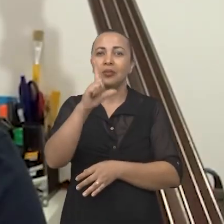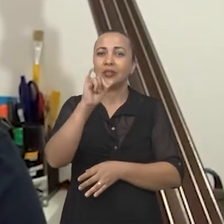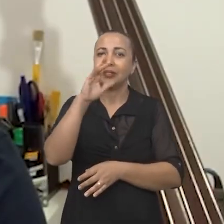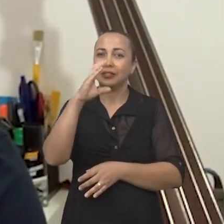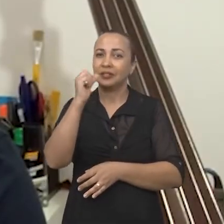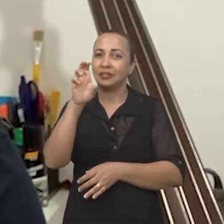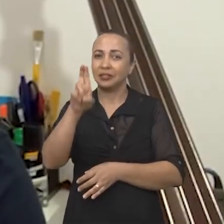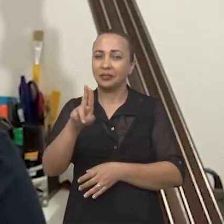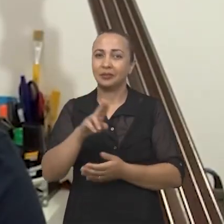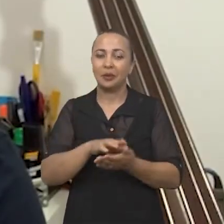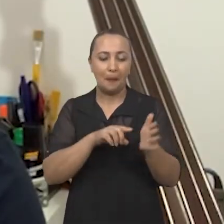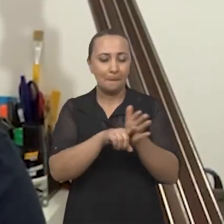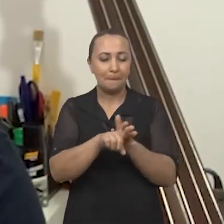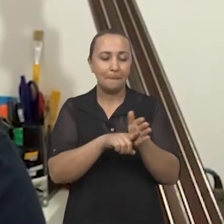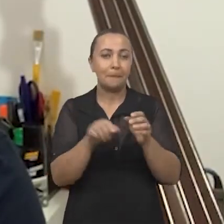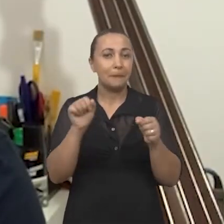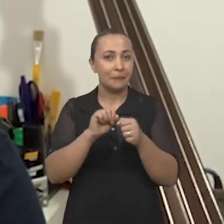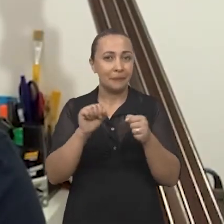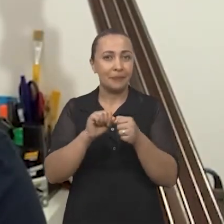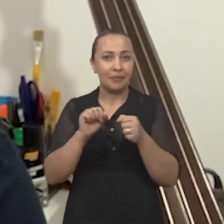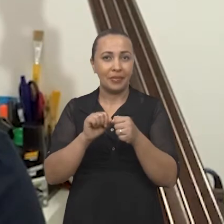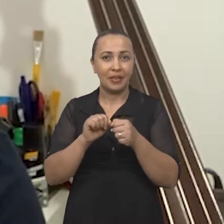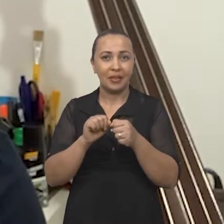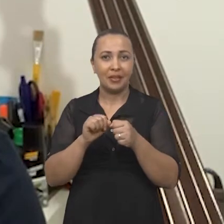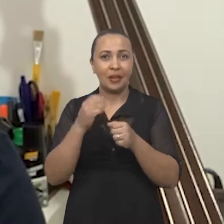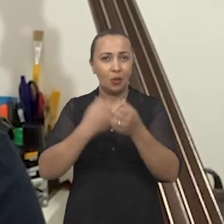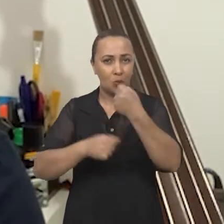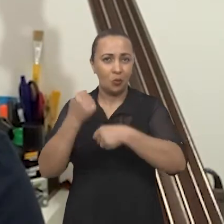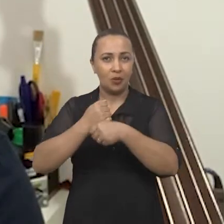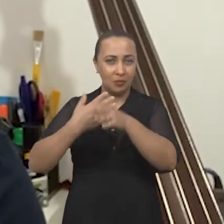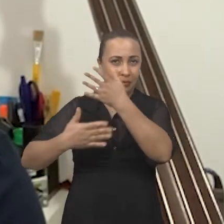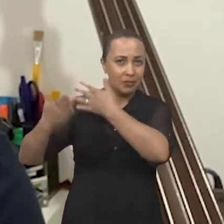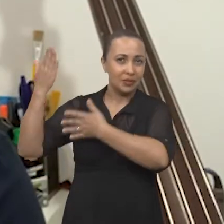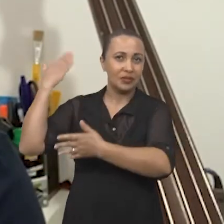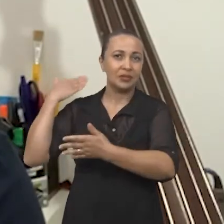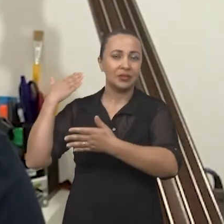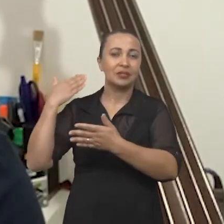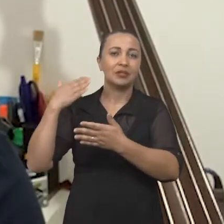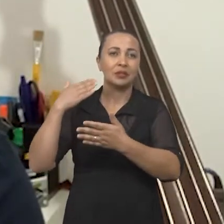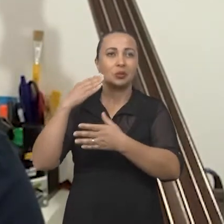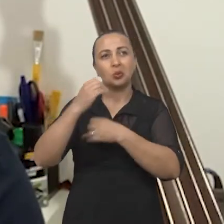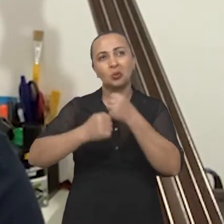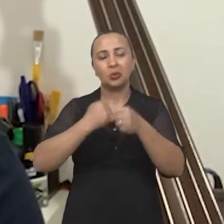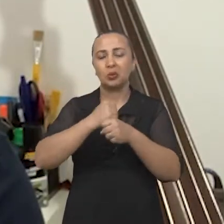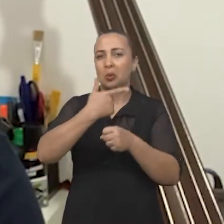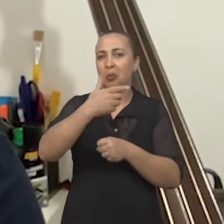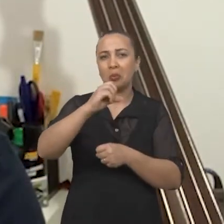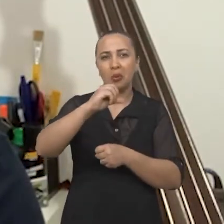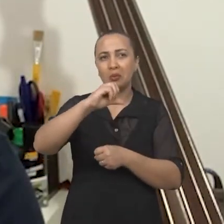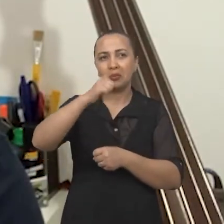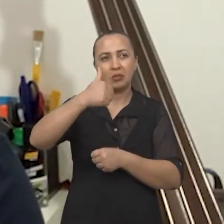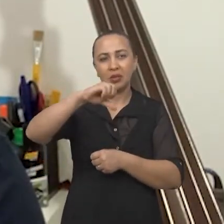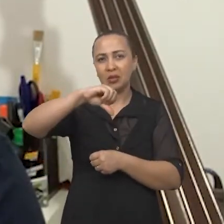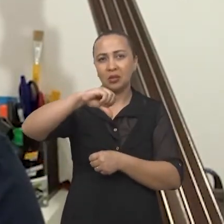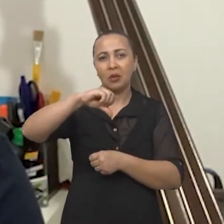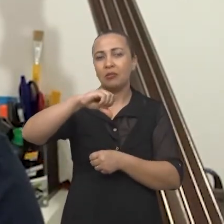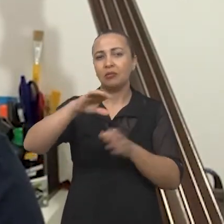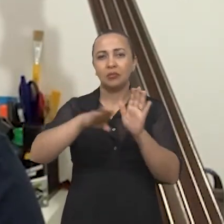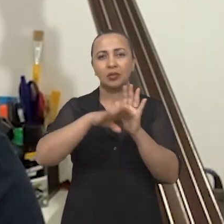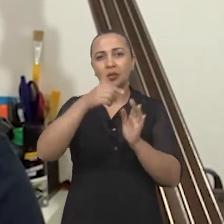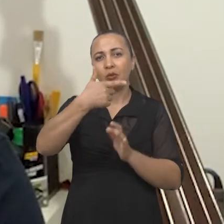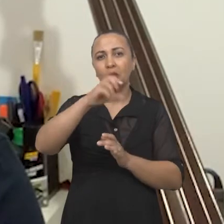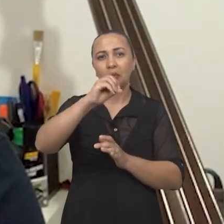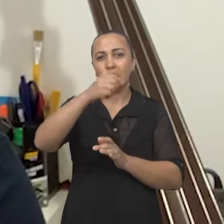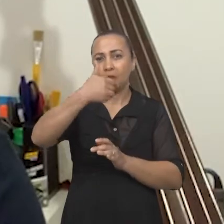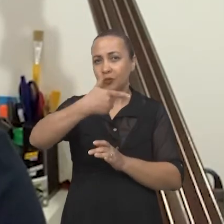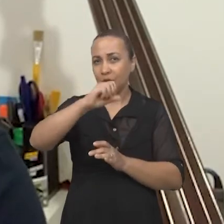defendida no passado, feita em 2019 e 2020, defendida no finalzinho do ano passado,